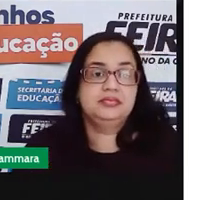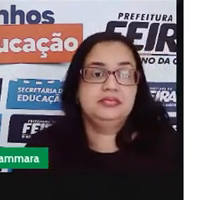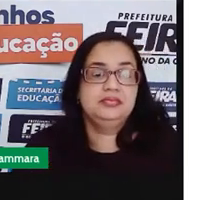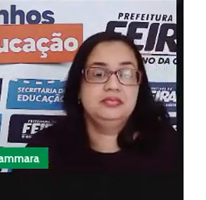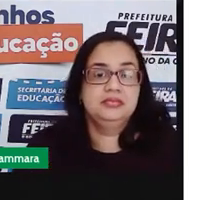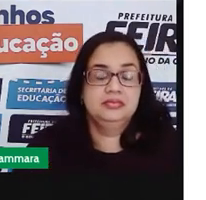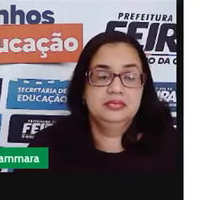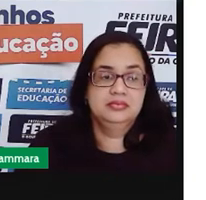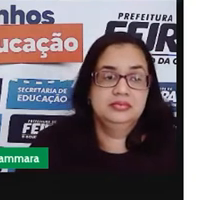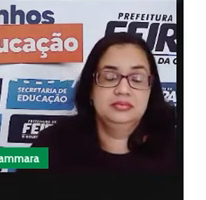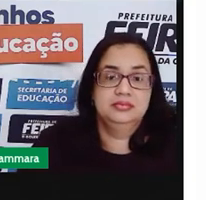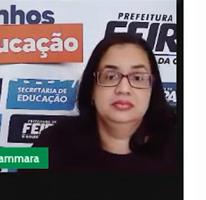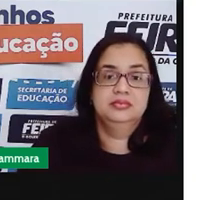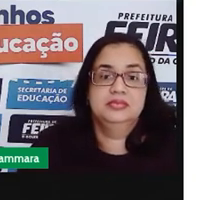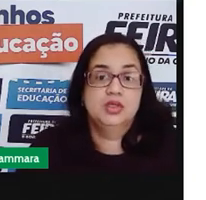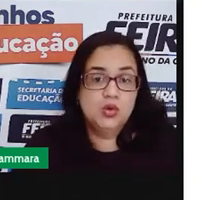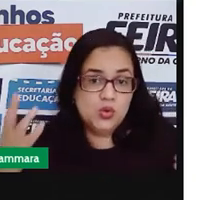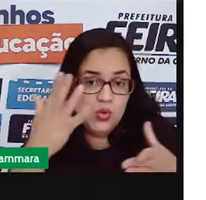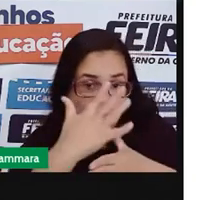Sensato.